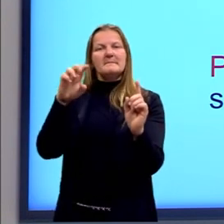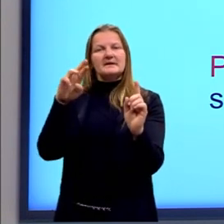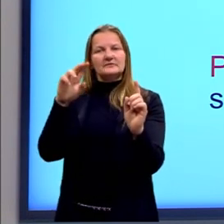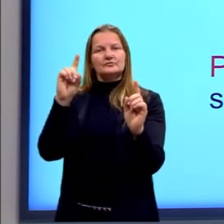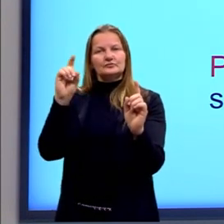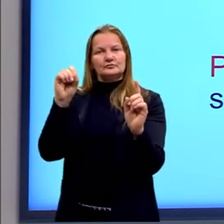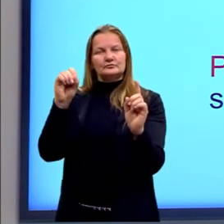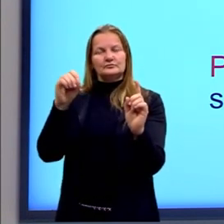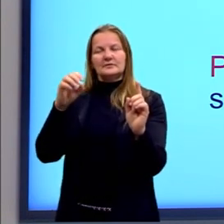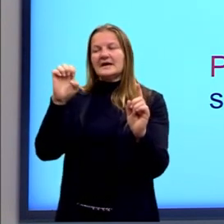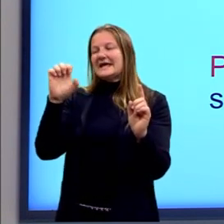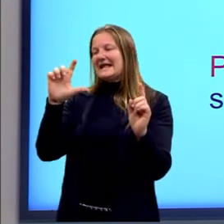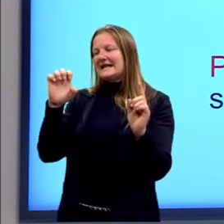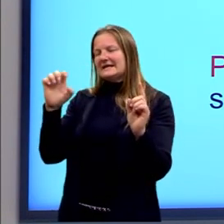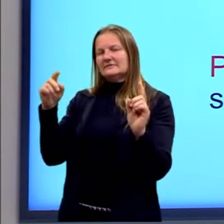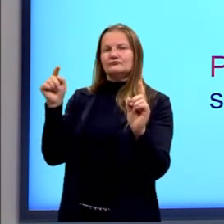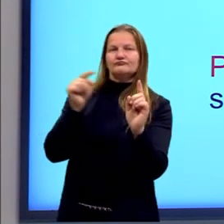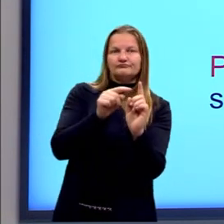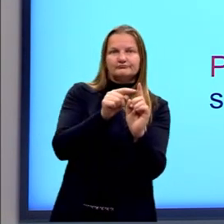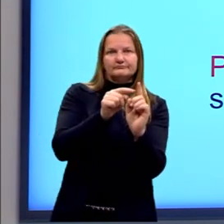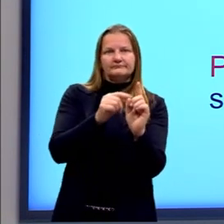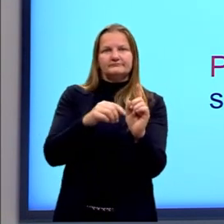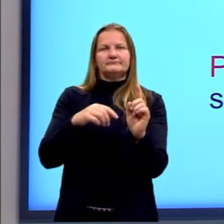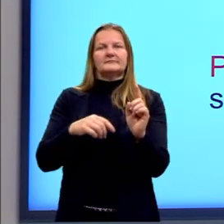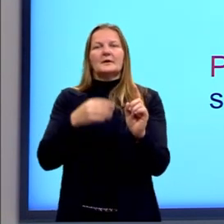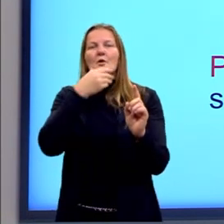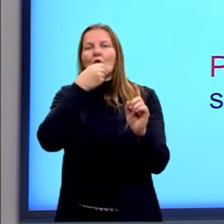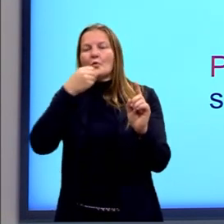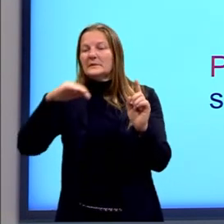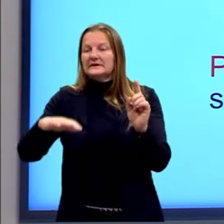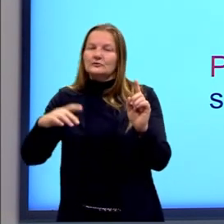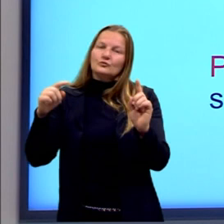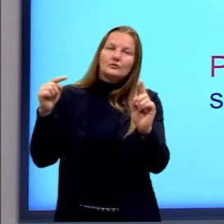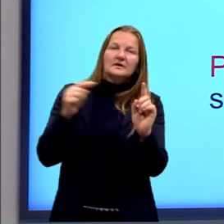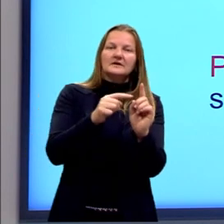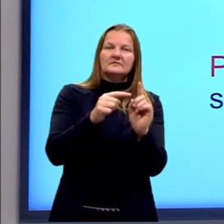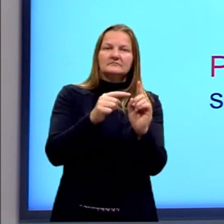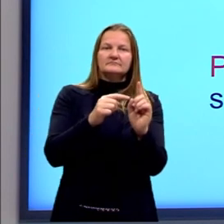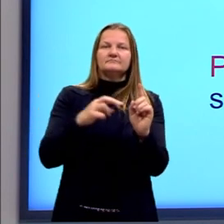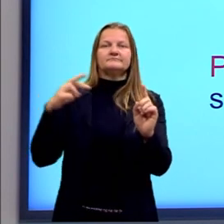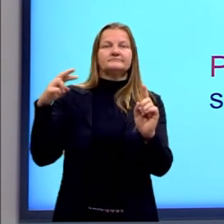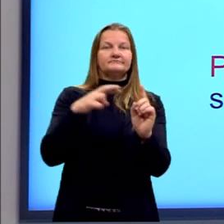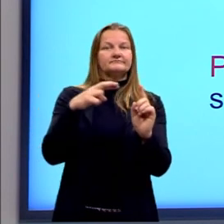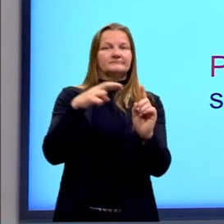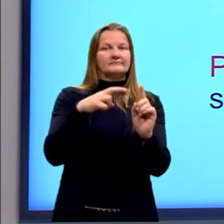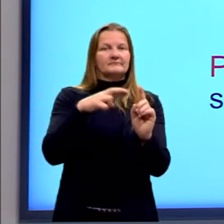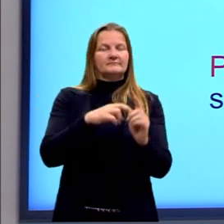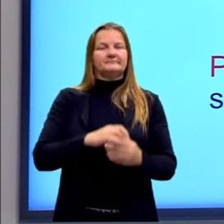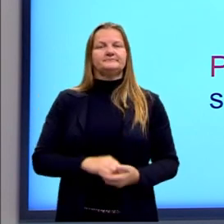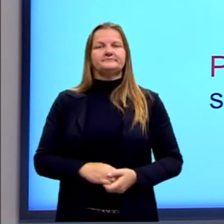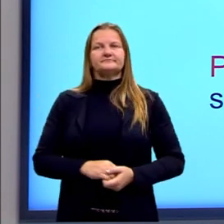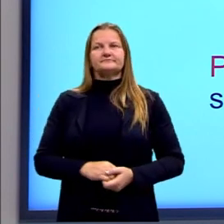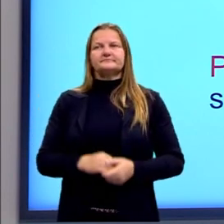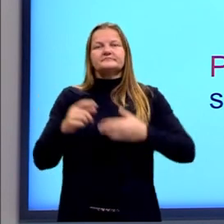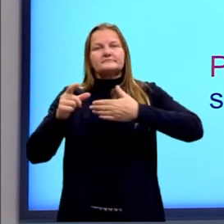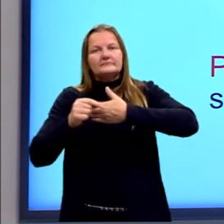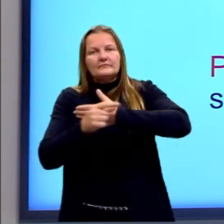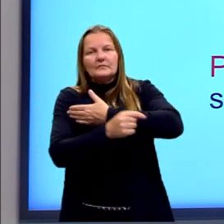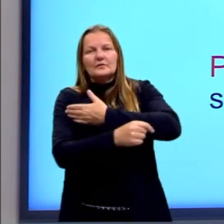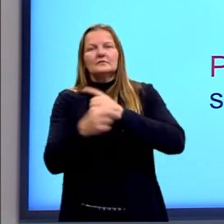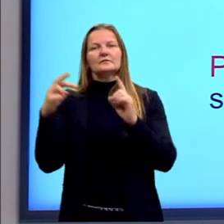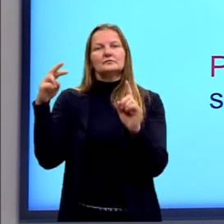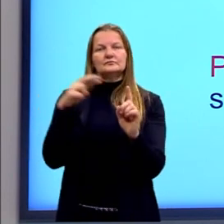dito. Então, ali a gente tem um primeiro indício do que é essa nossa coesão